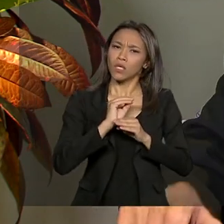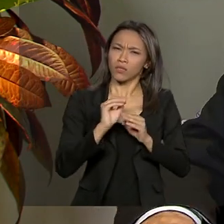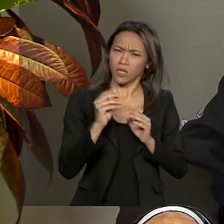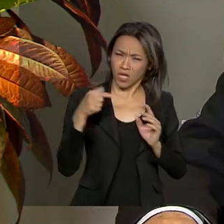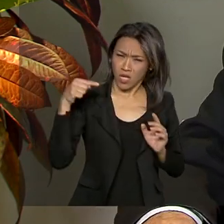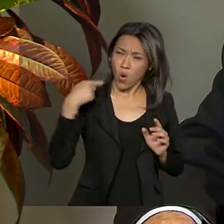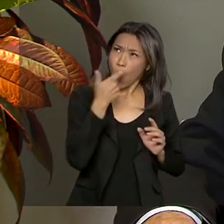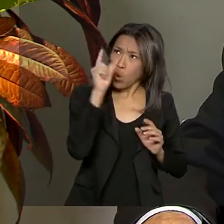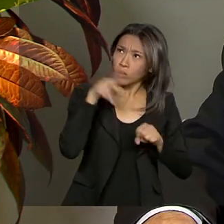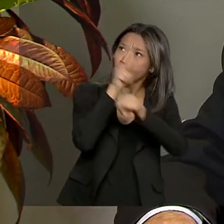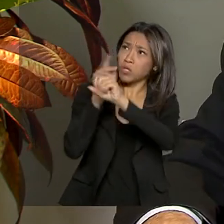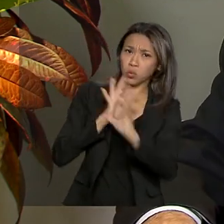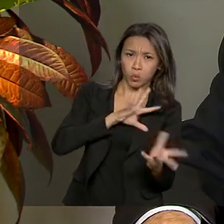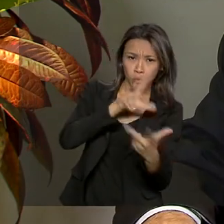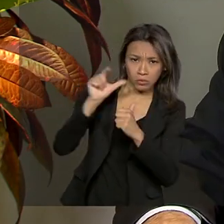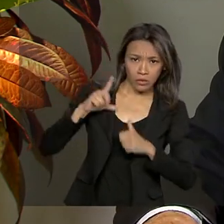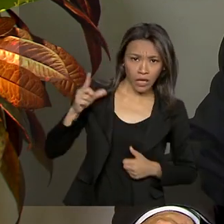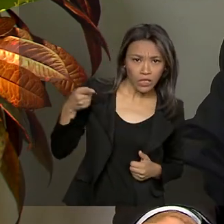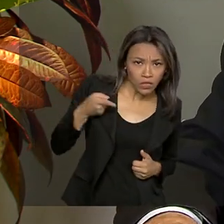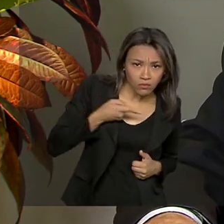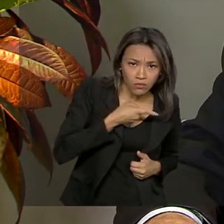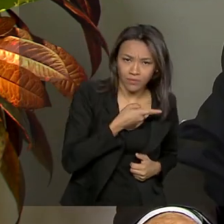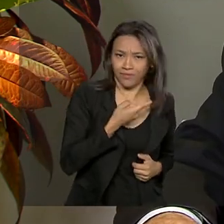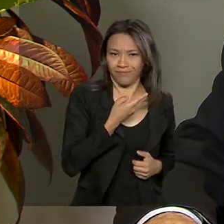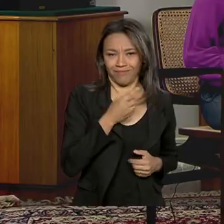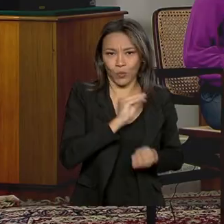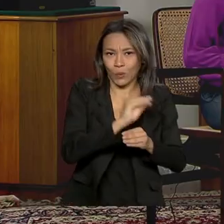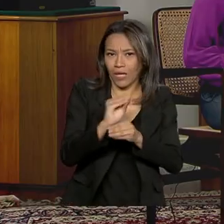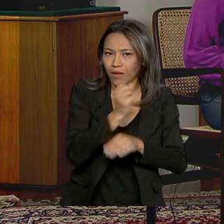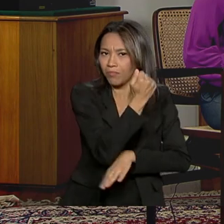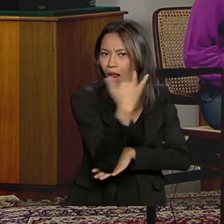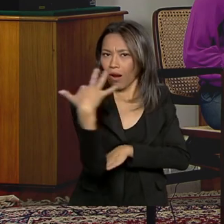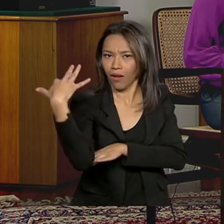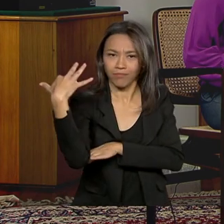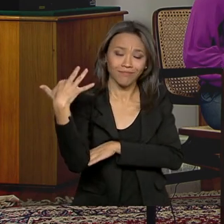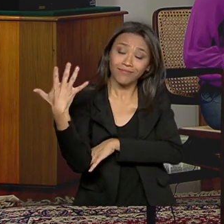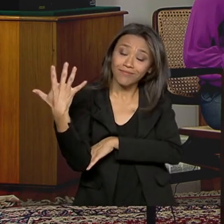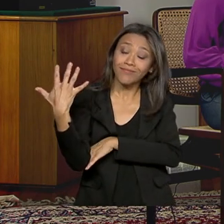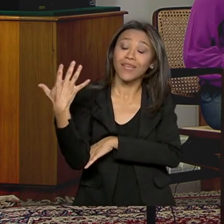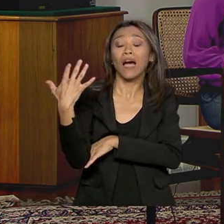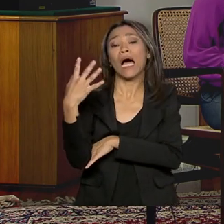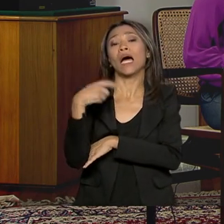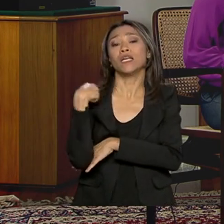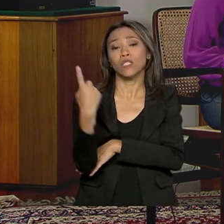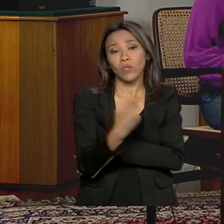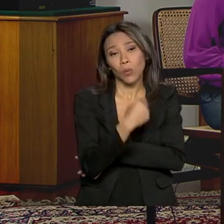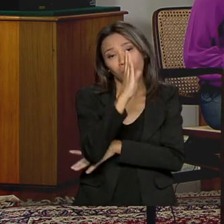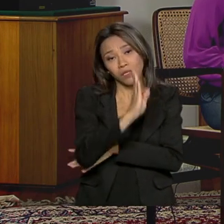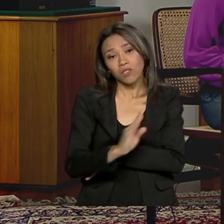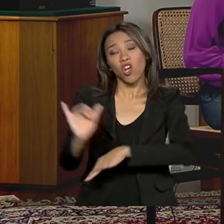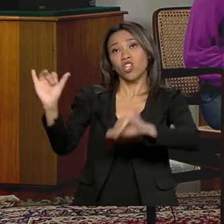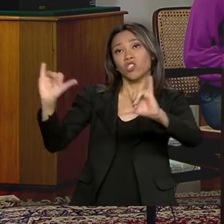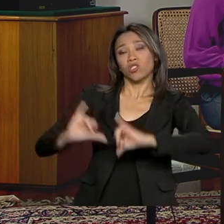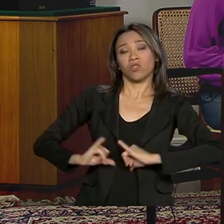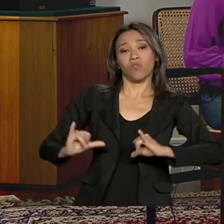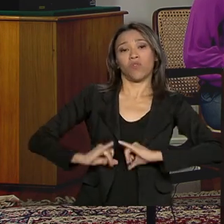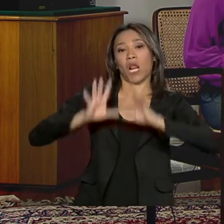com esse tamanho de área preservada. E aí nós sofremos críticas severas,